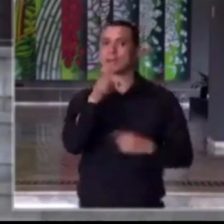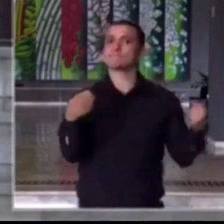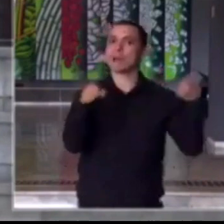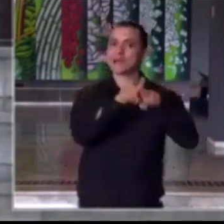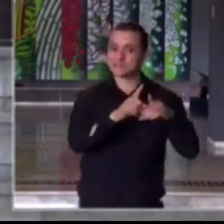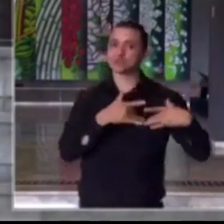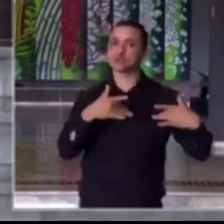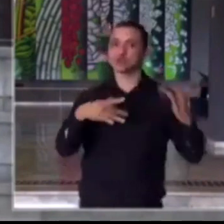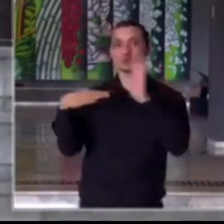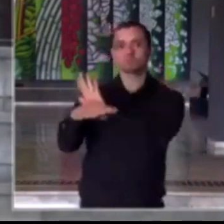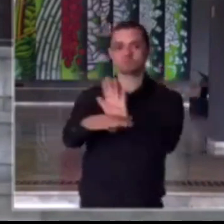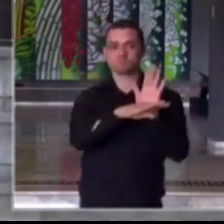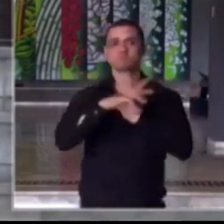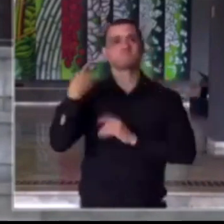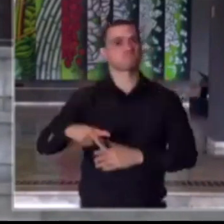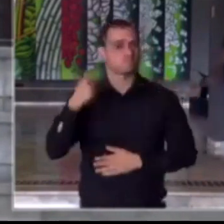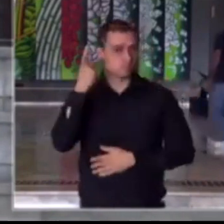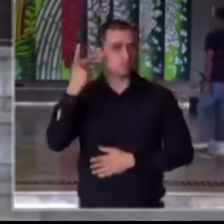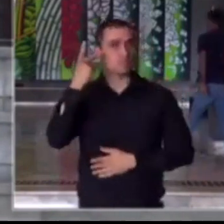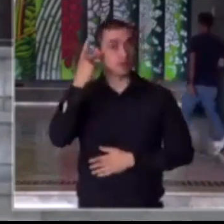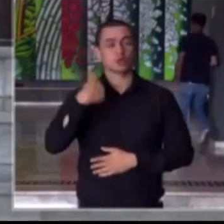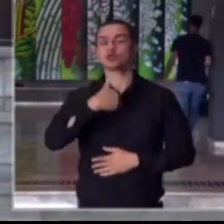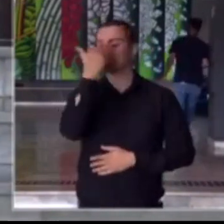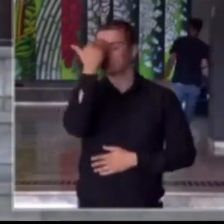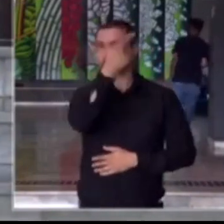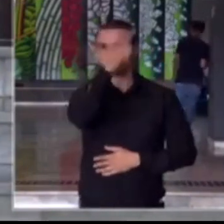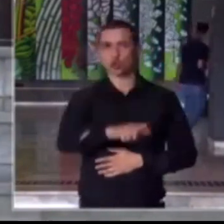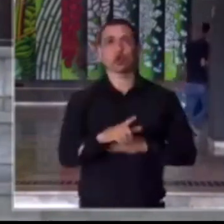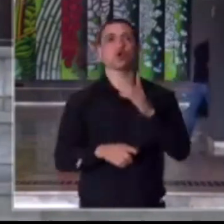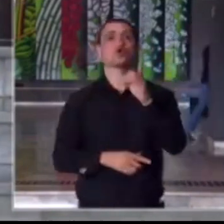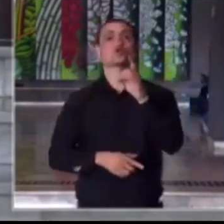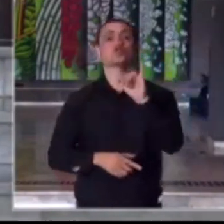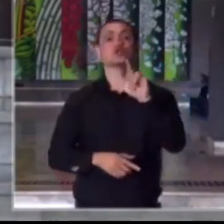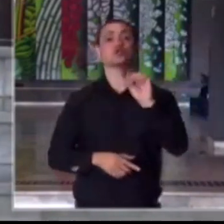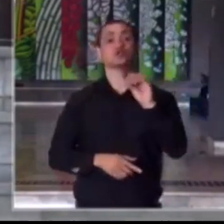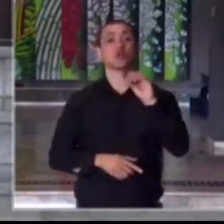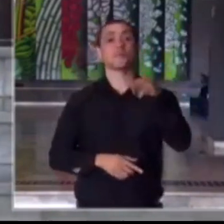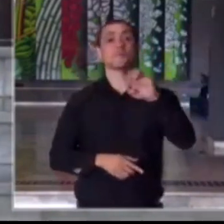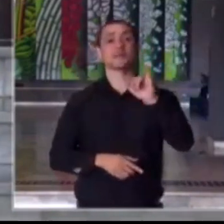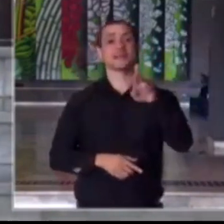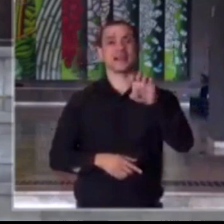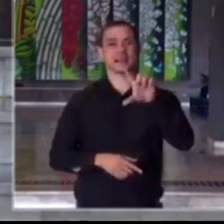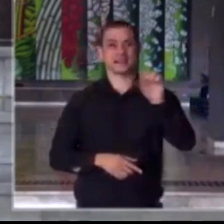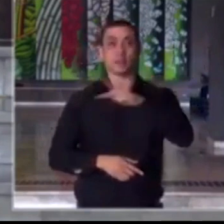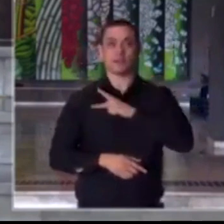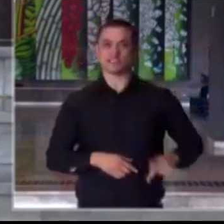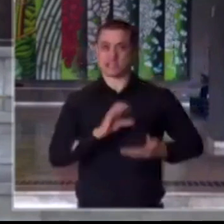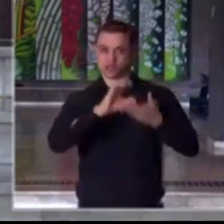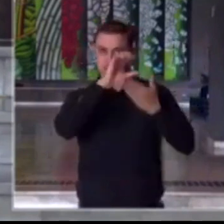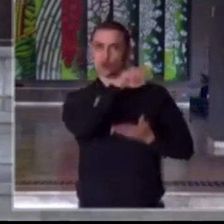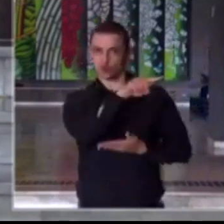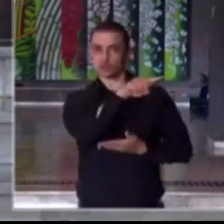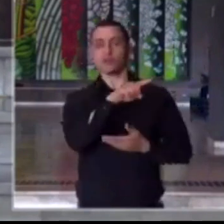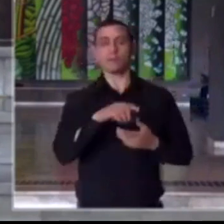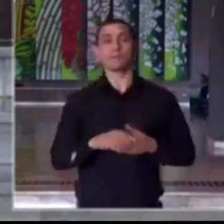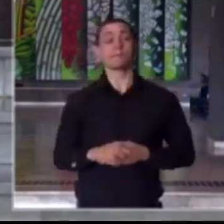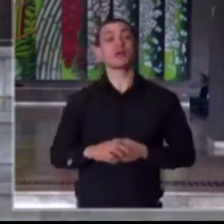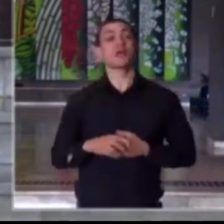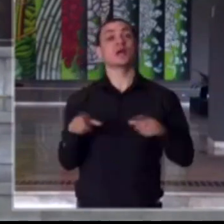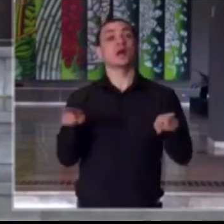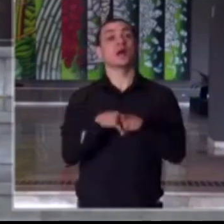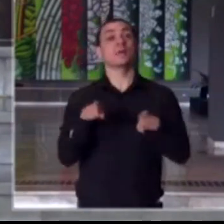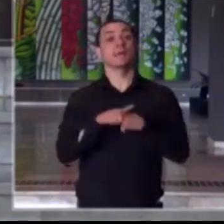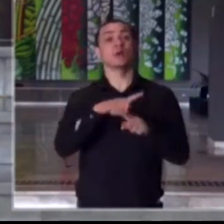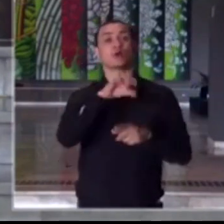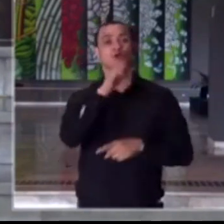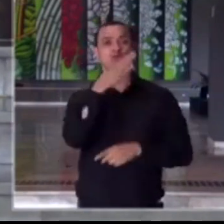sua unidade aqui em São Paulo. Volto a agradecer ao Tirso Meirelles, presidente do Conselho do SEBRAE, também ao